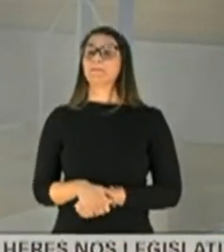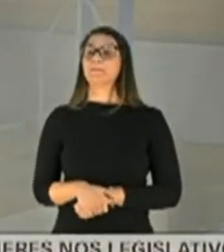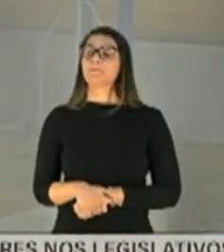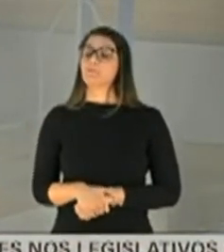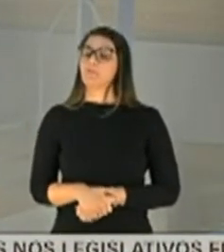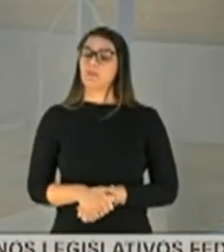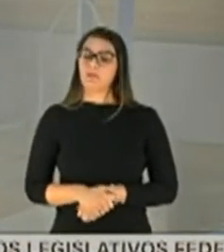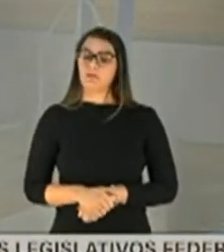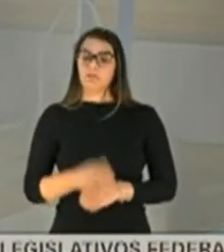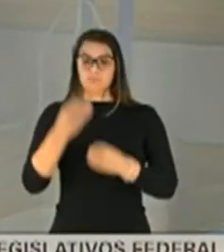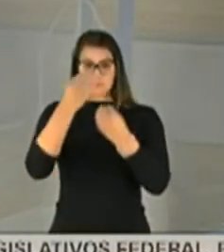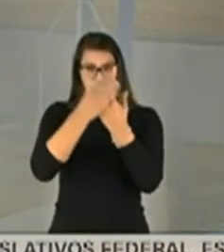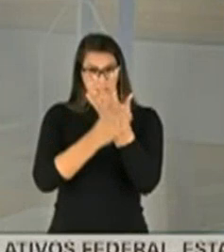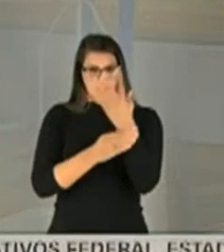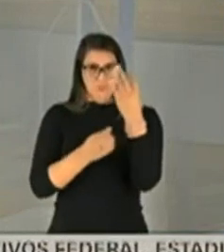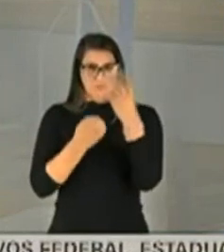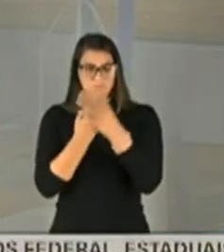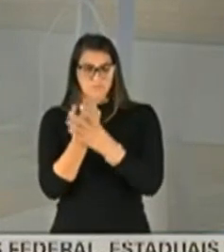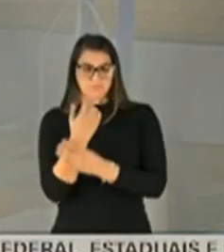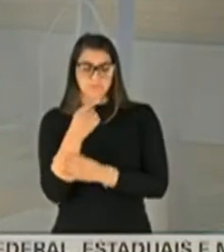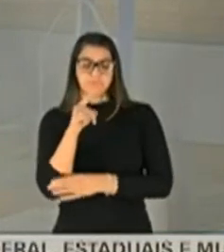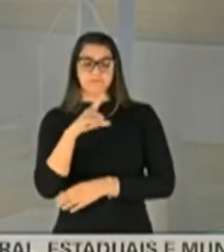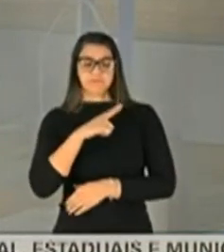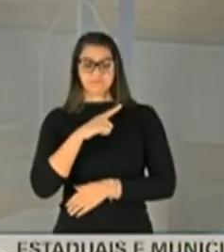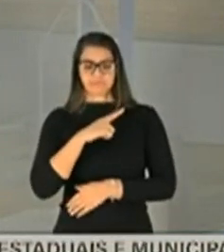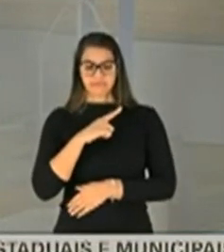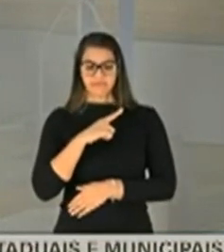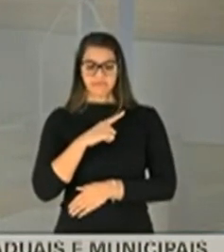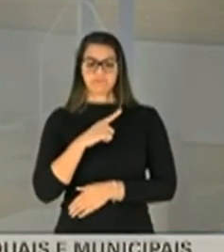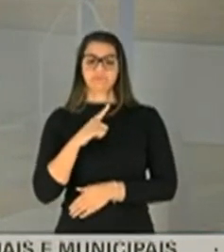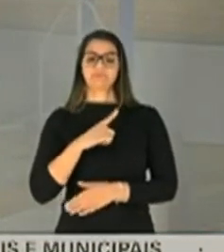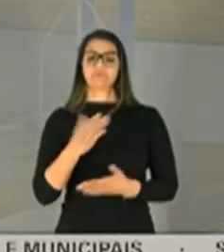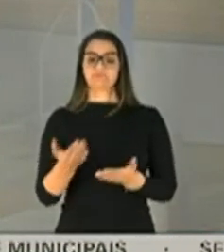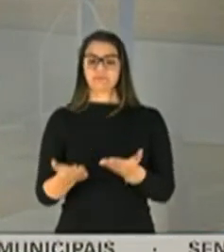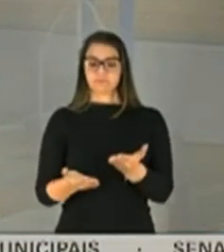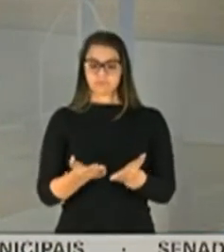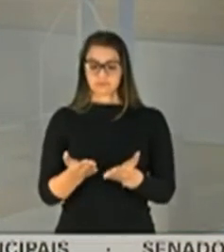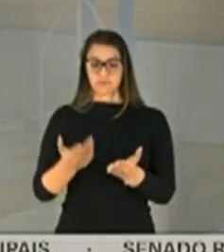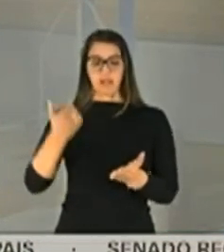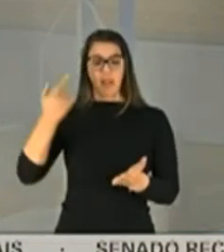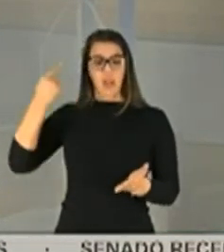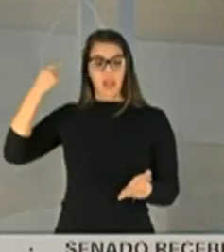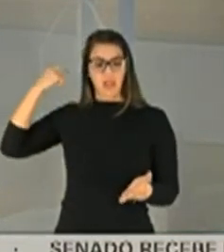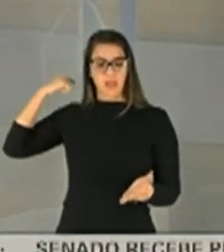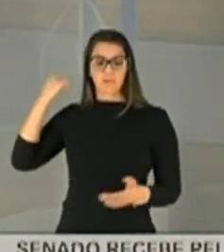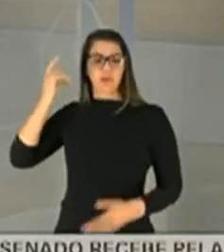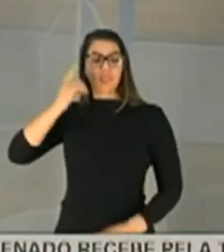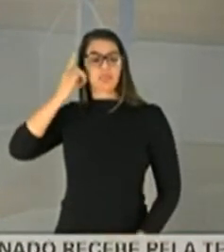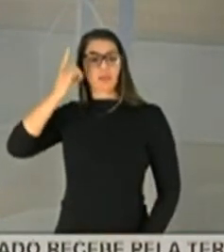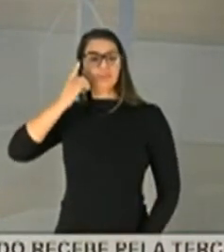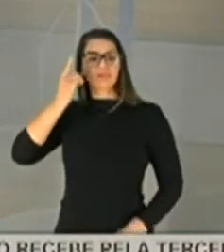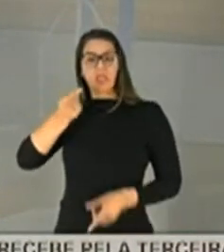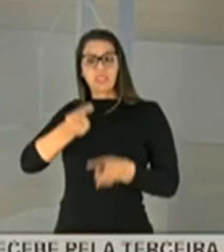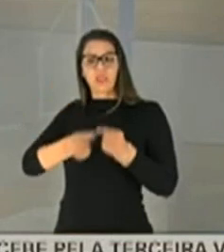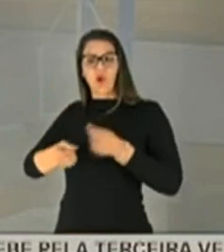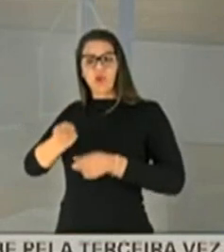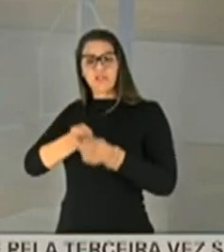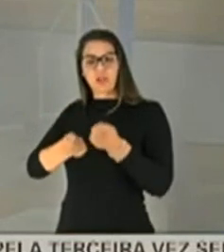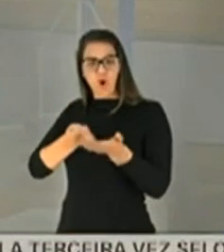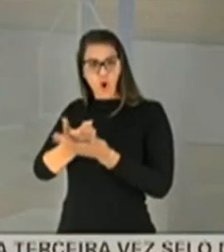essas luvas que o senhor falou que teve alguma tratativa na época que o deputado estaria negociando isso,